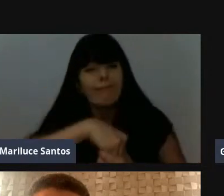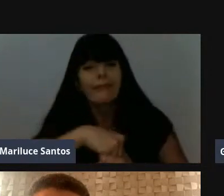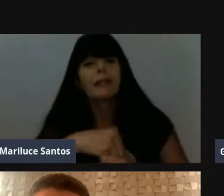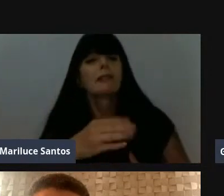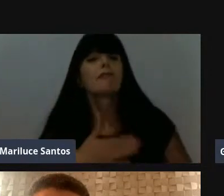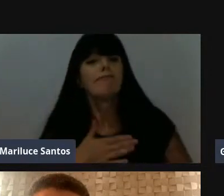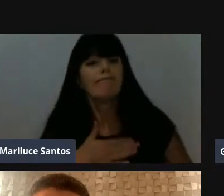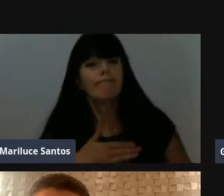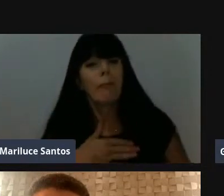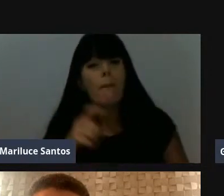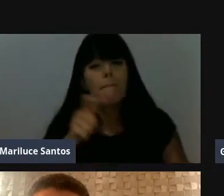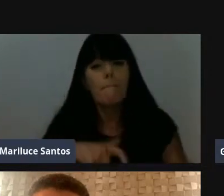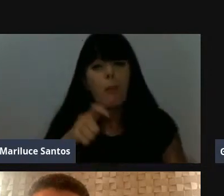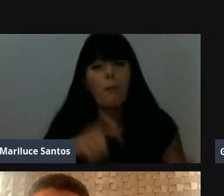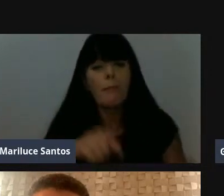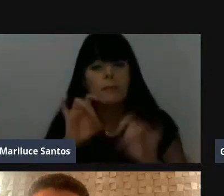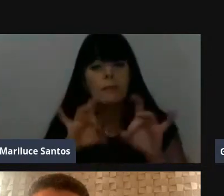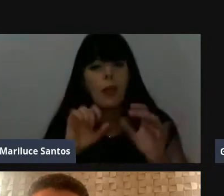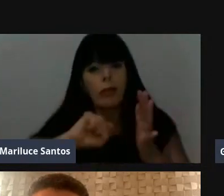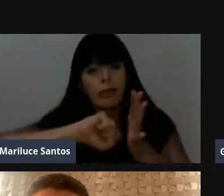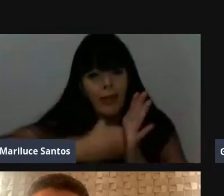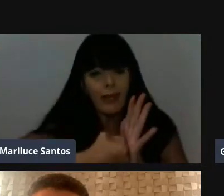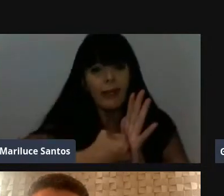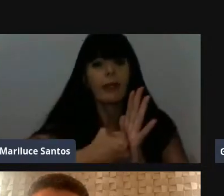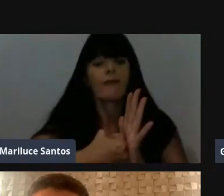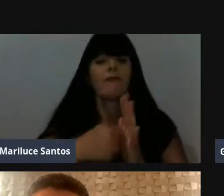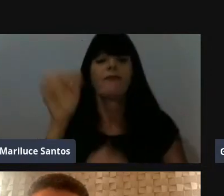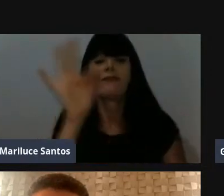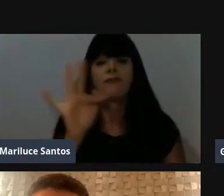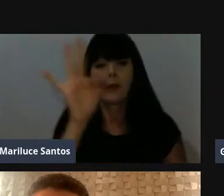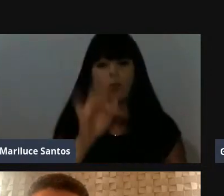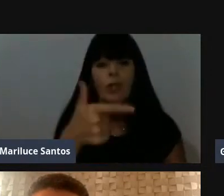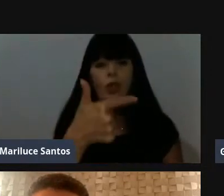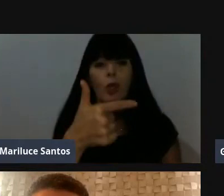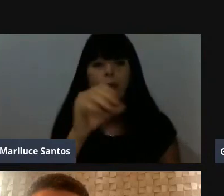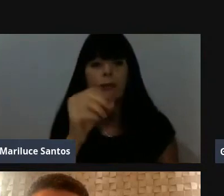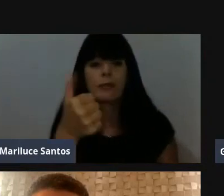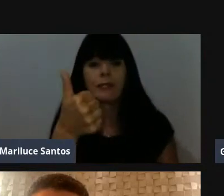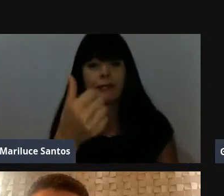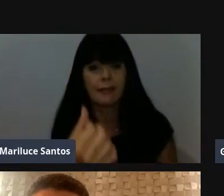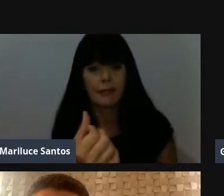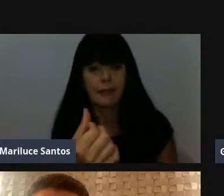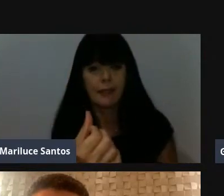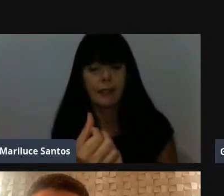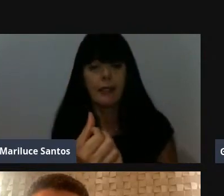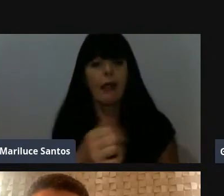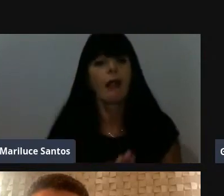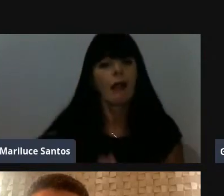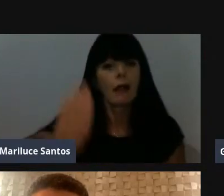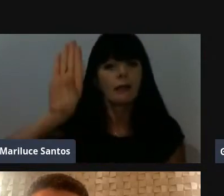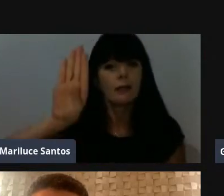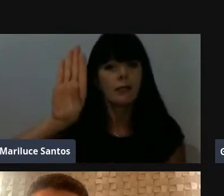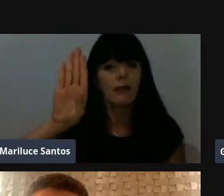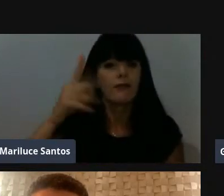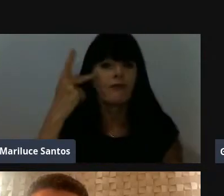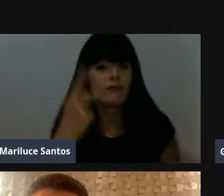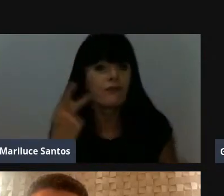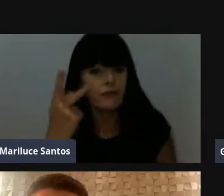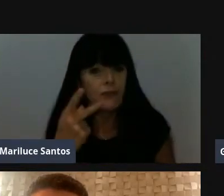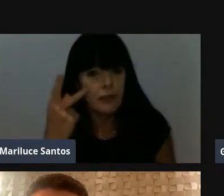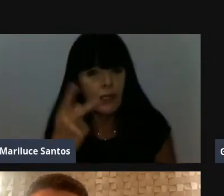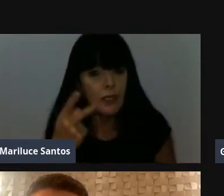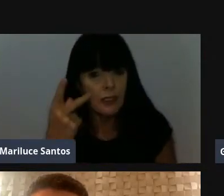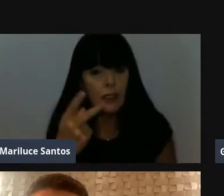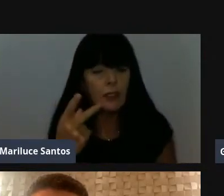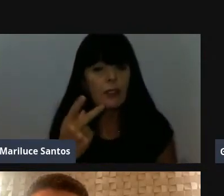momento. Então, eu tranquei a faculdade em 2016, agosto de 2016, me candidatei como vereador, me entreguei totalmente na